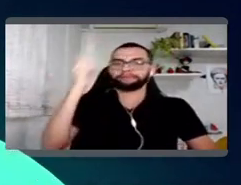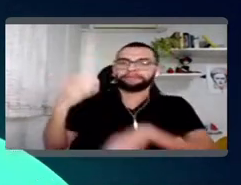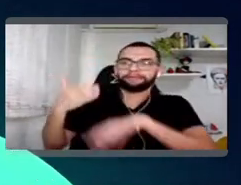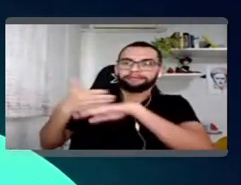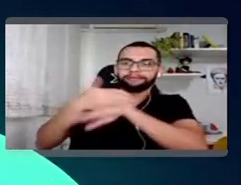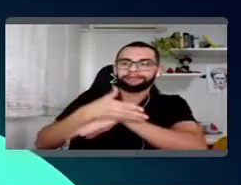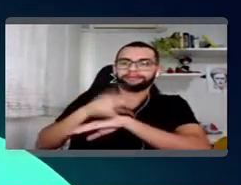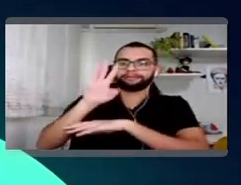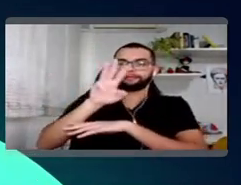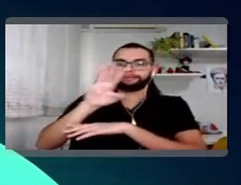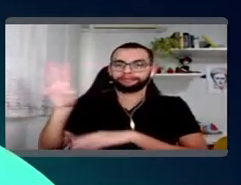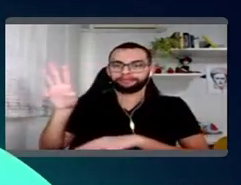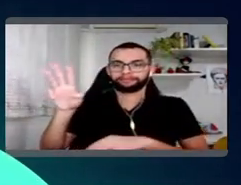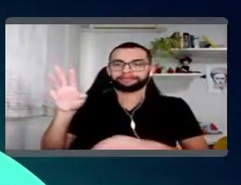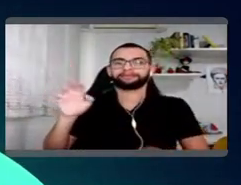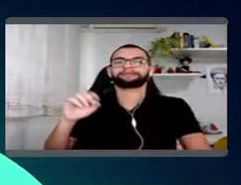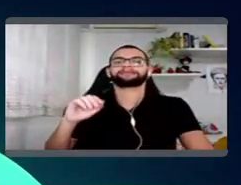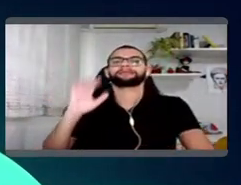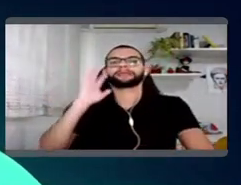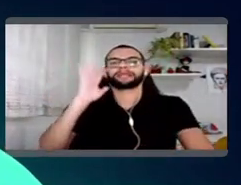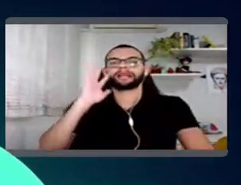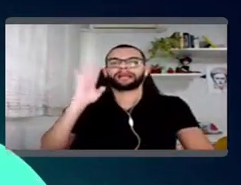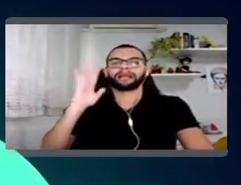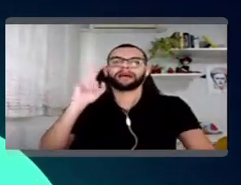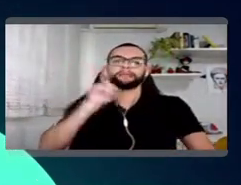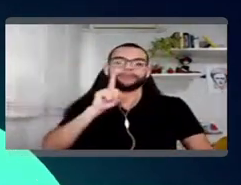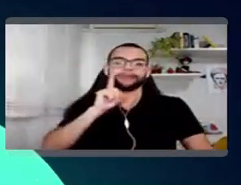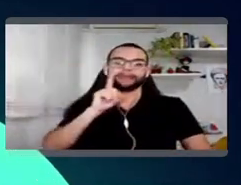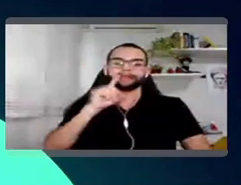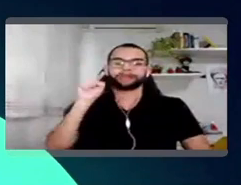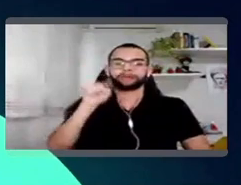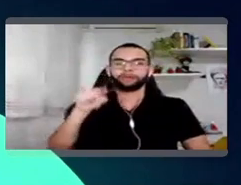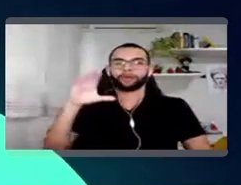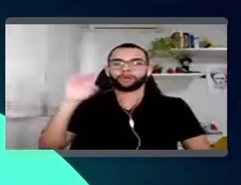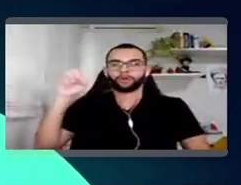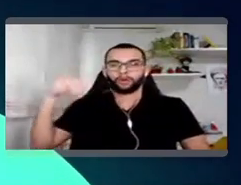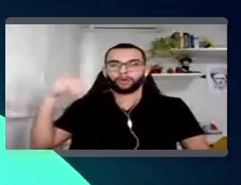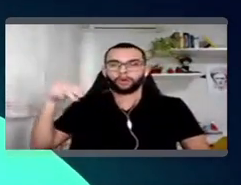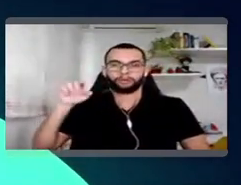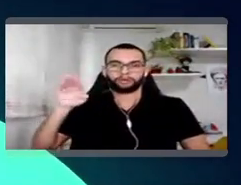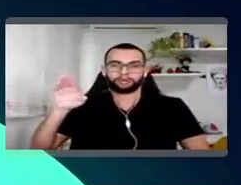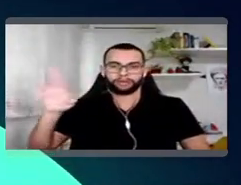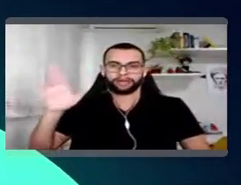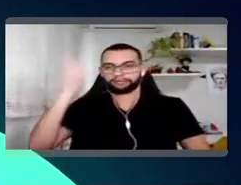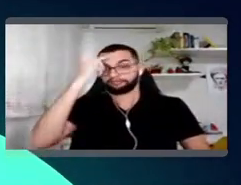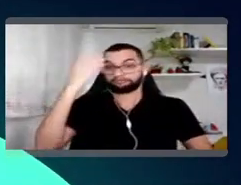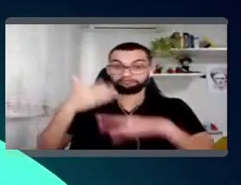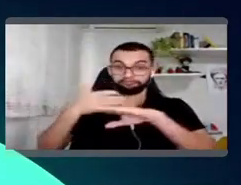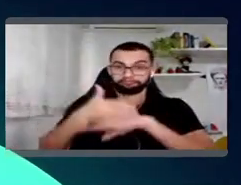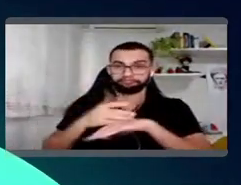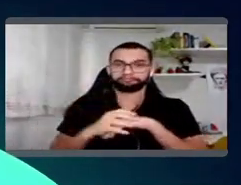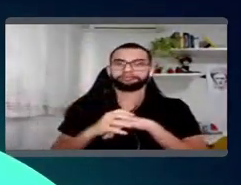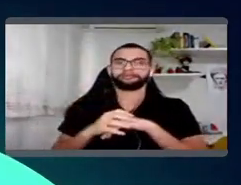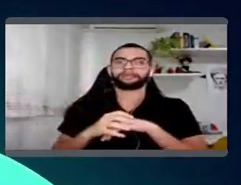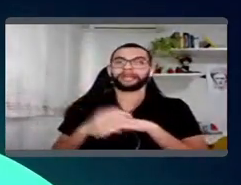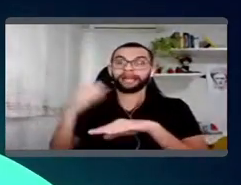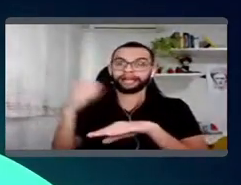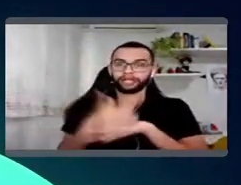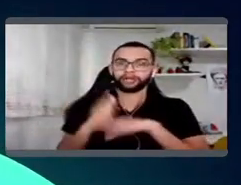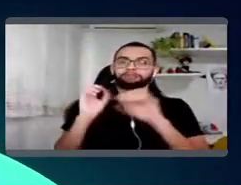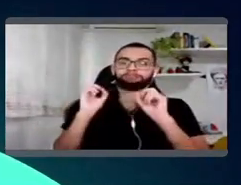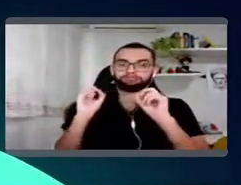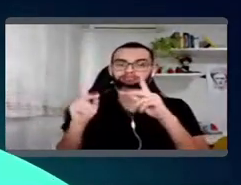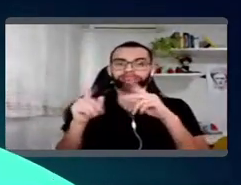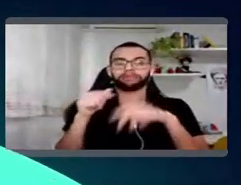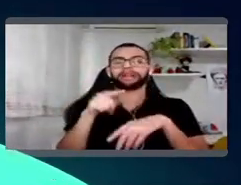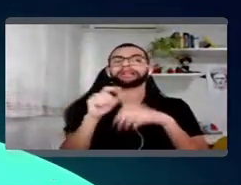ser a sua página principal. Ele fala no navegador, digitou americanas.com.br. Beleza. Uma vez que ele entrou ali, o que ele está fazendo?